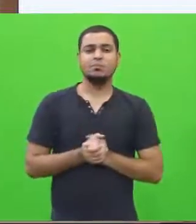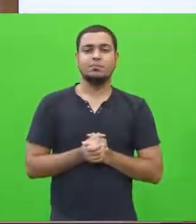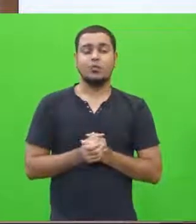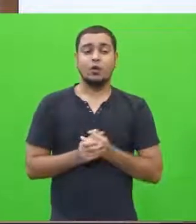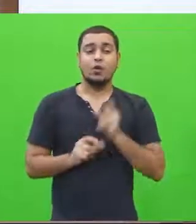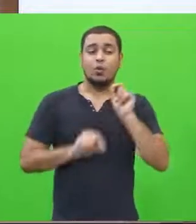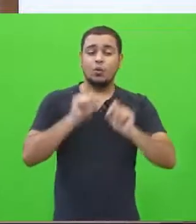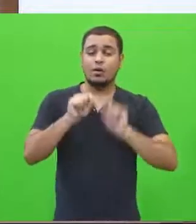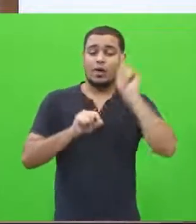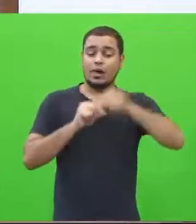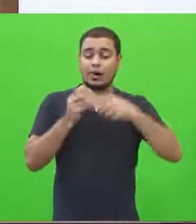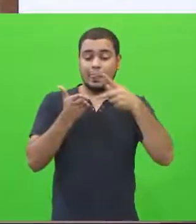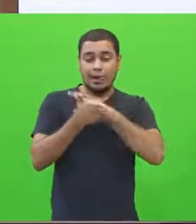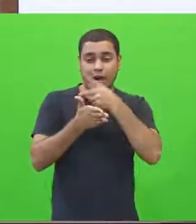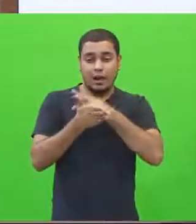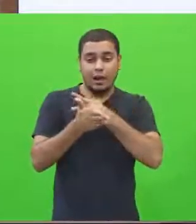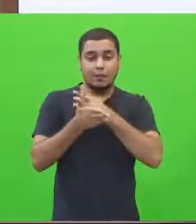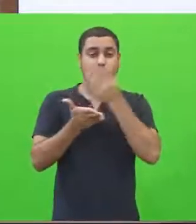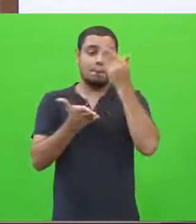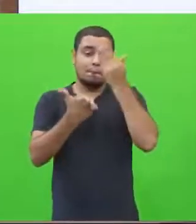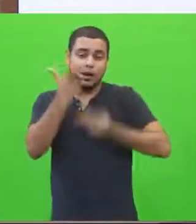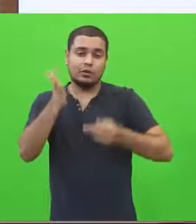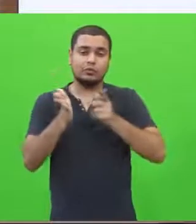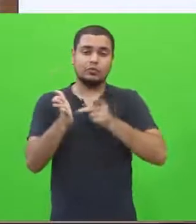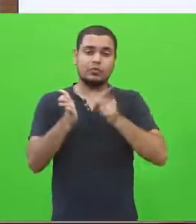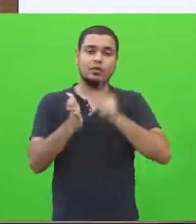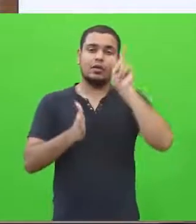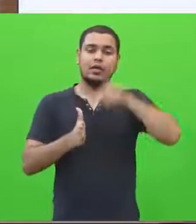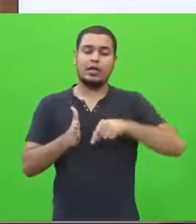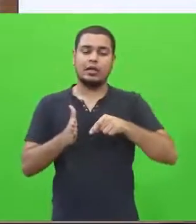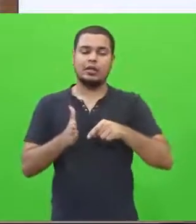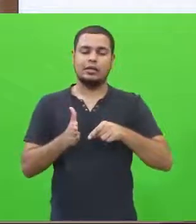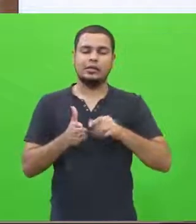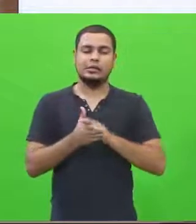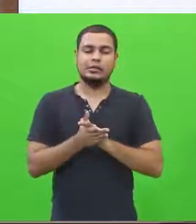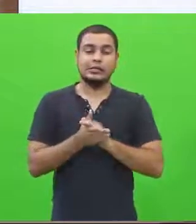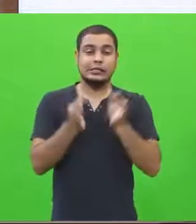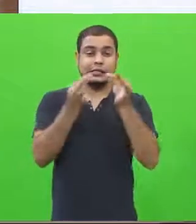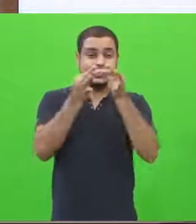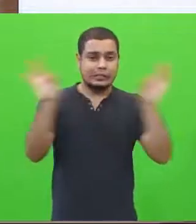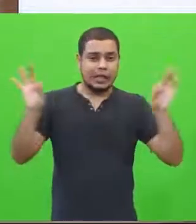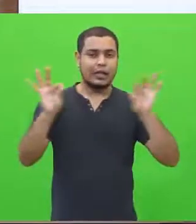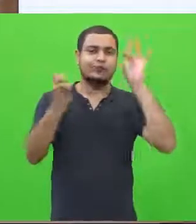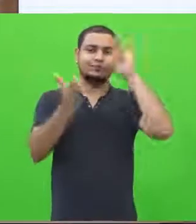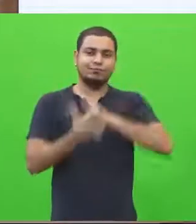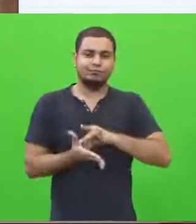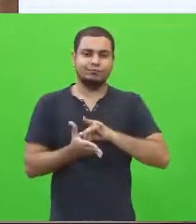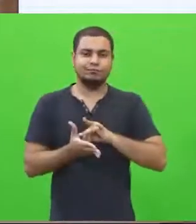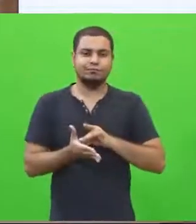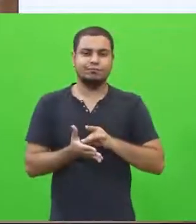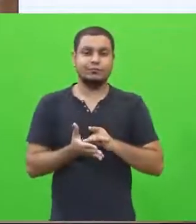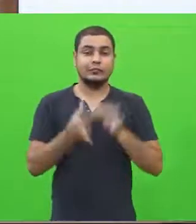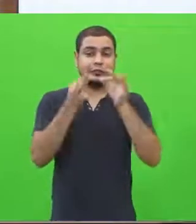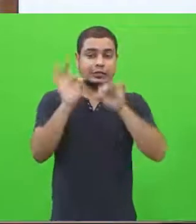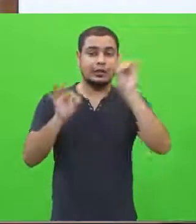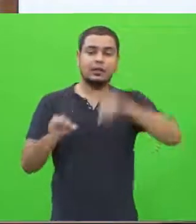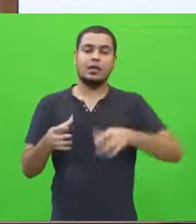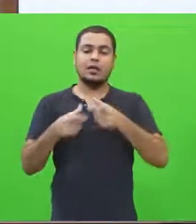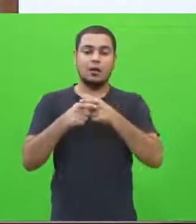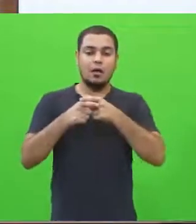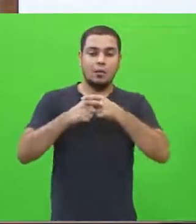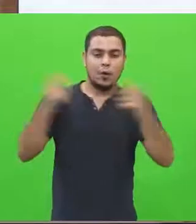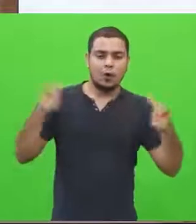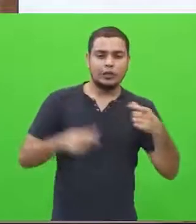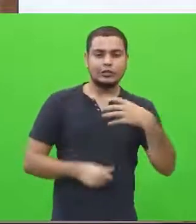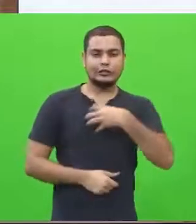que vai afetar mesmo é a parte da sintaxe de fato, que a maioria deve sentir um